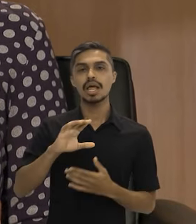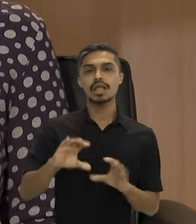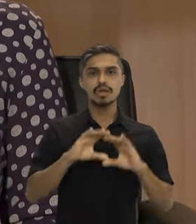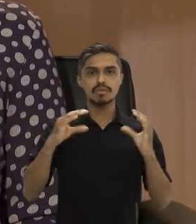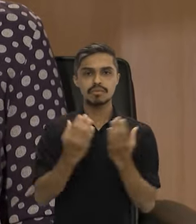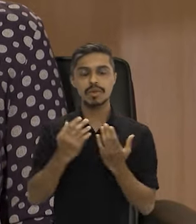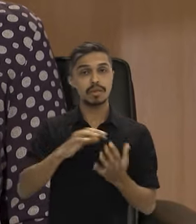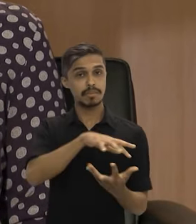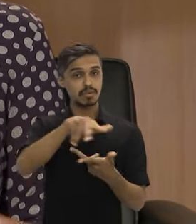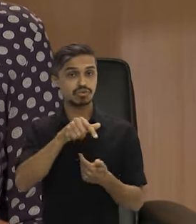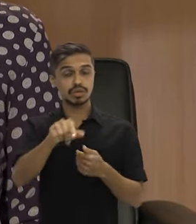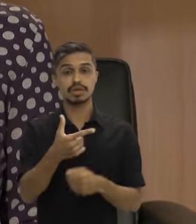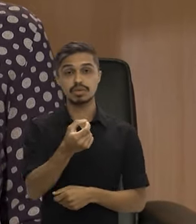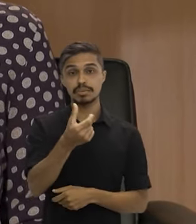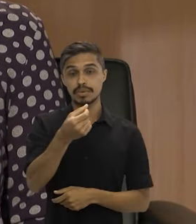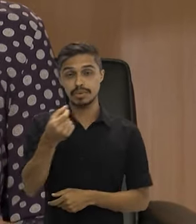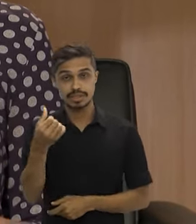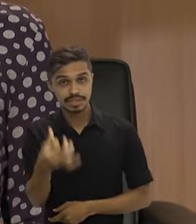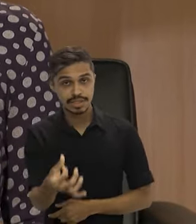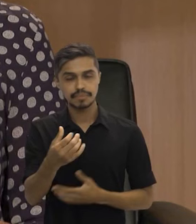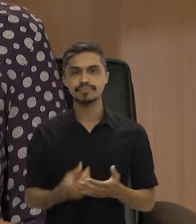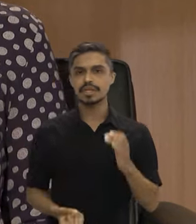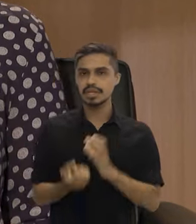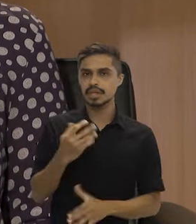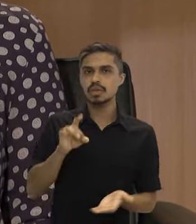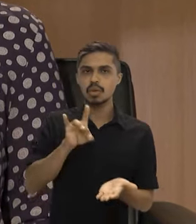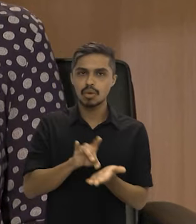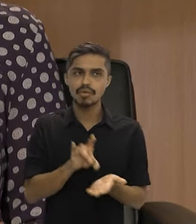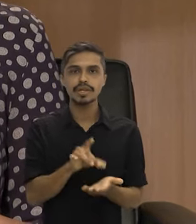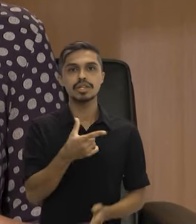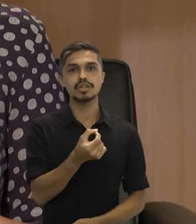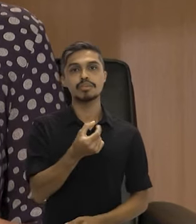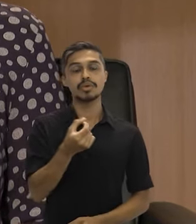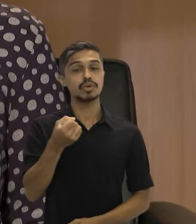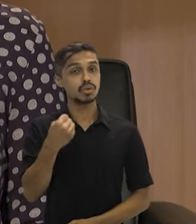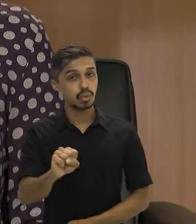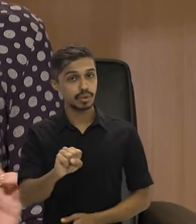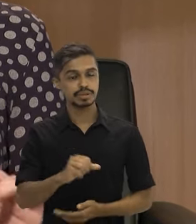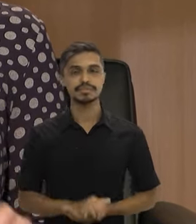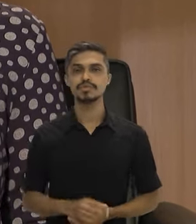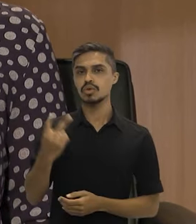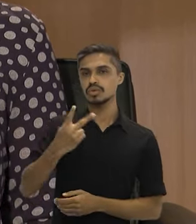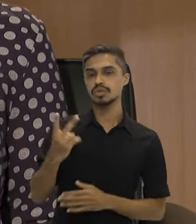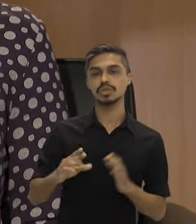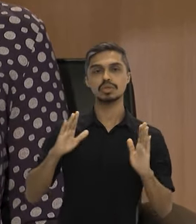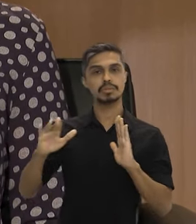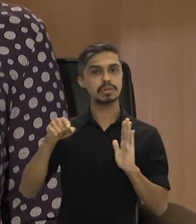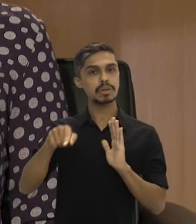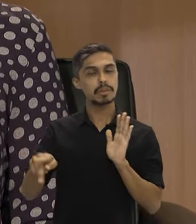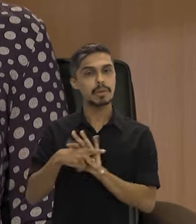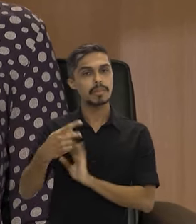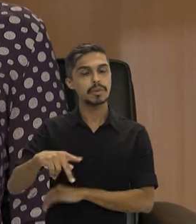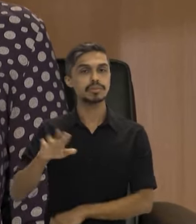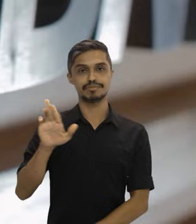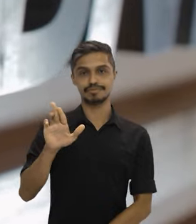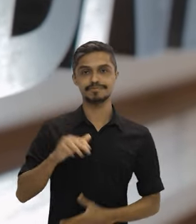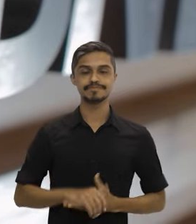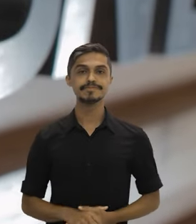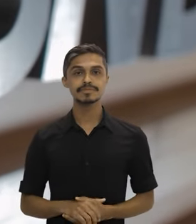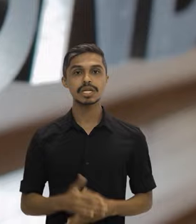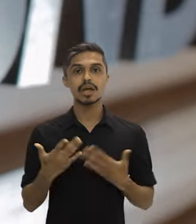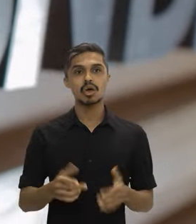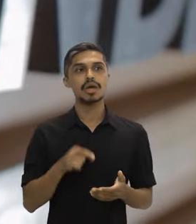Conferência Mundial do Clima em 2006 e criado efetivamente em 2008, no segundo mandato do presidente Lula.